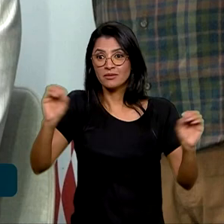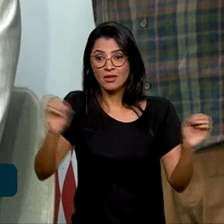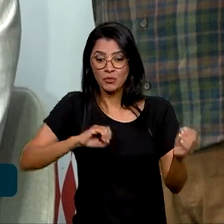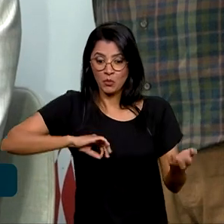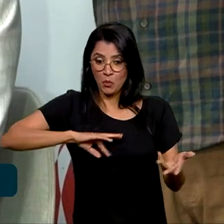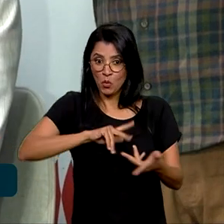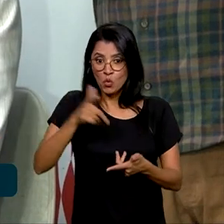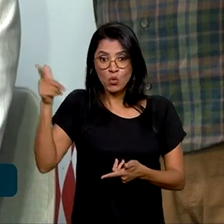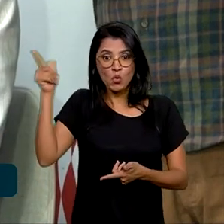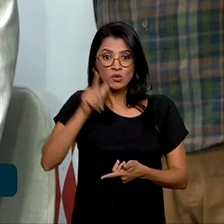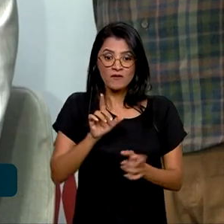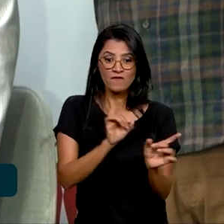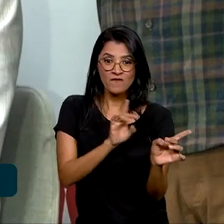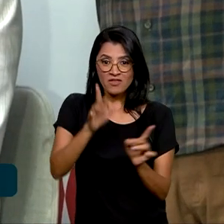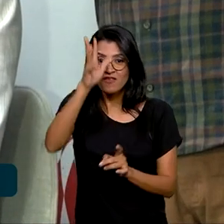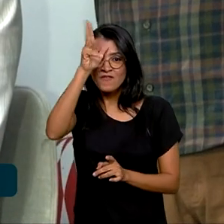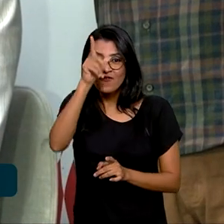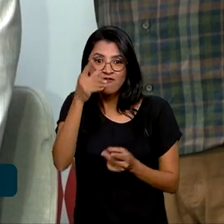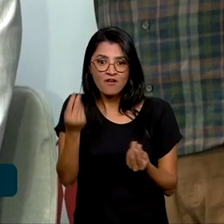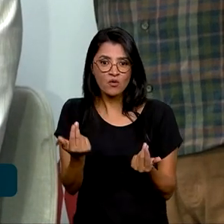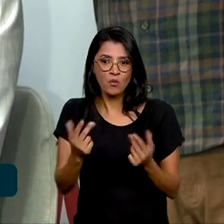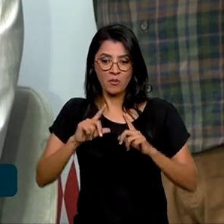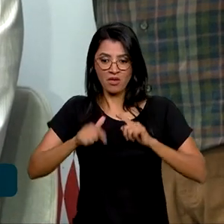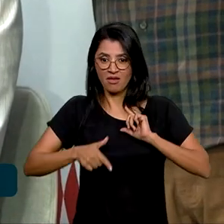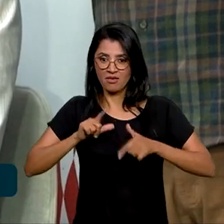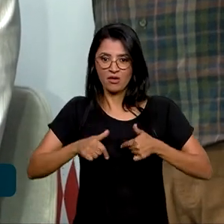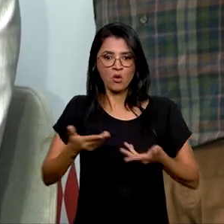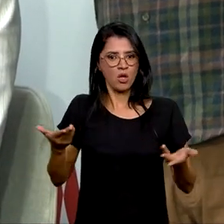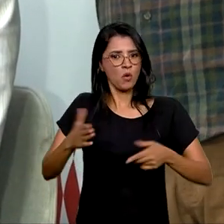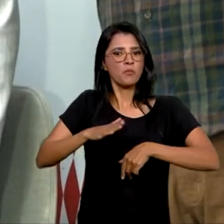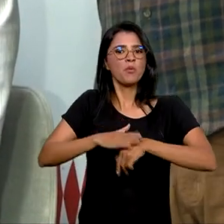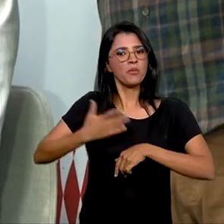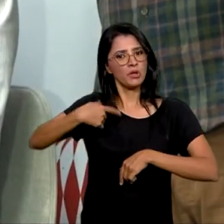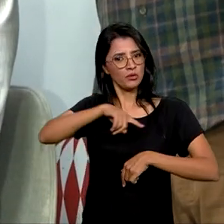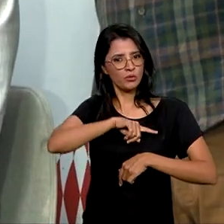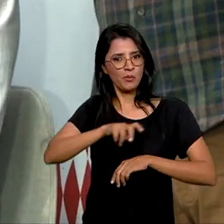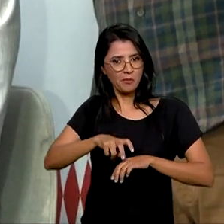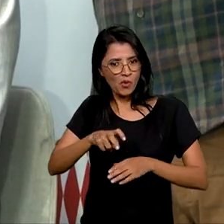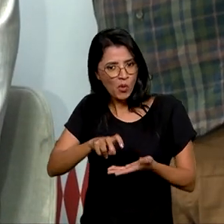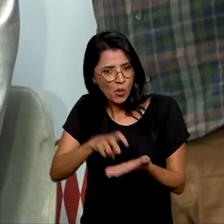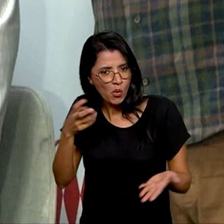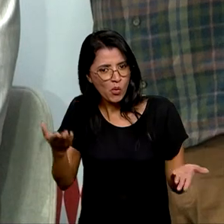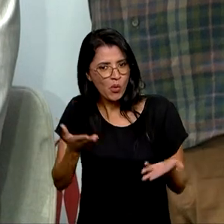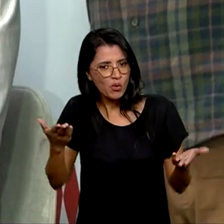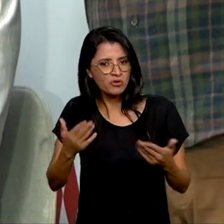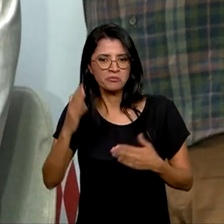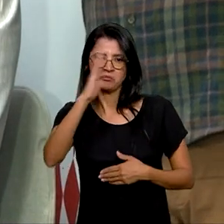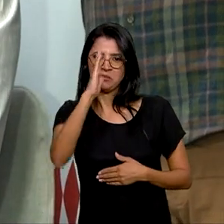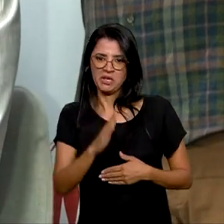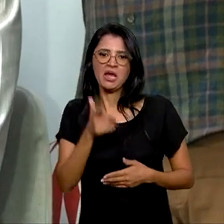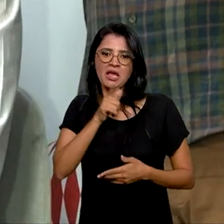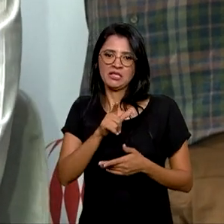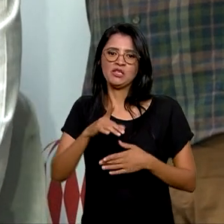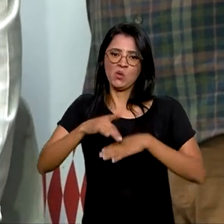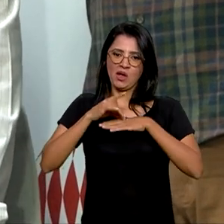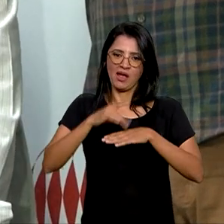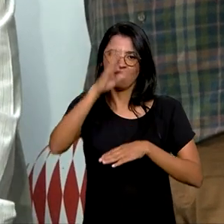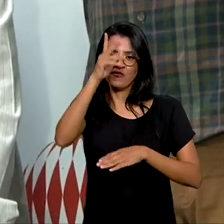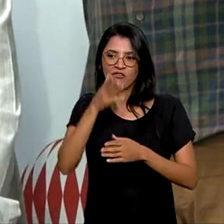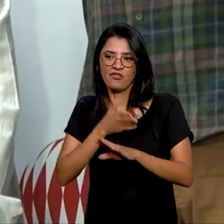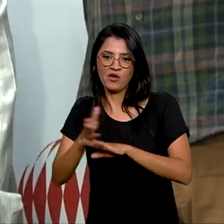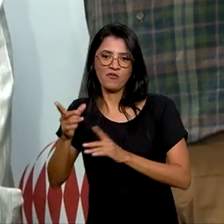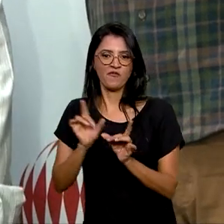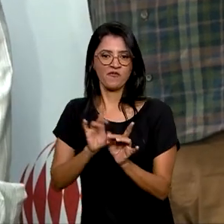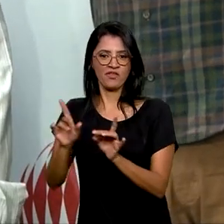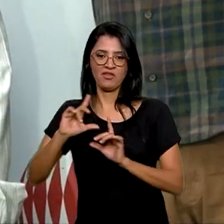conseguia vender frango para Israel. E neste momento, hoje, nesta manhã, o Brasil abriu o mercado de carne e frango para Israel.